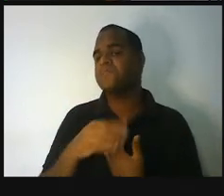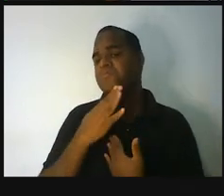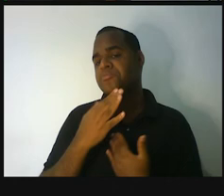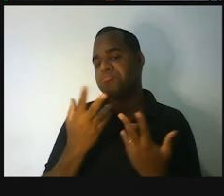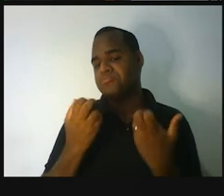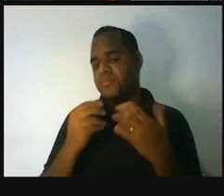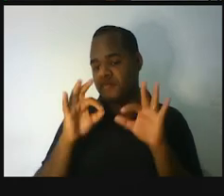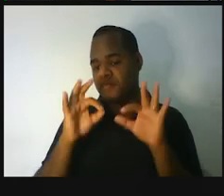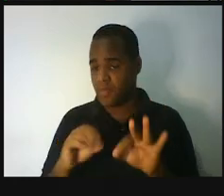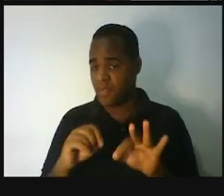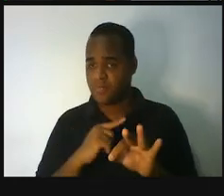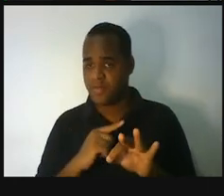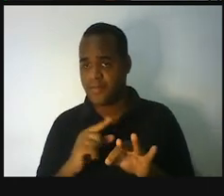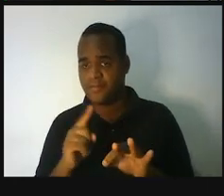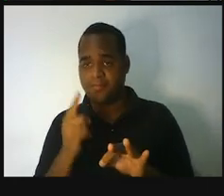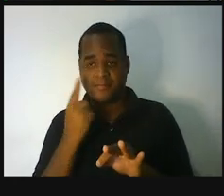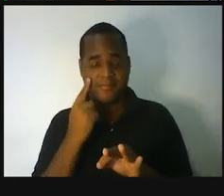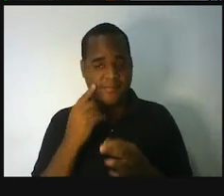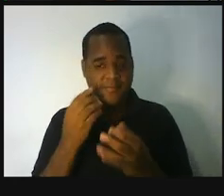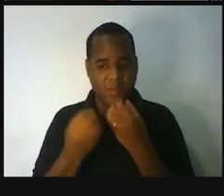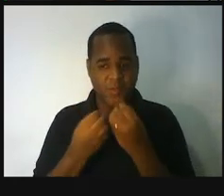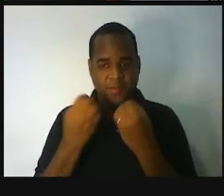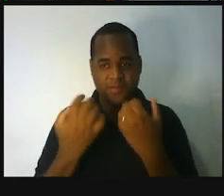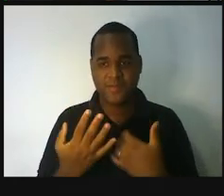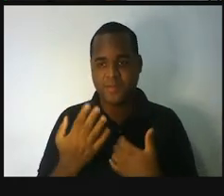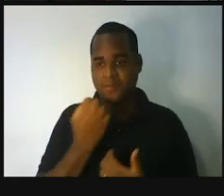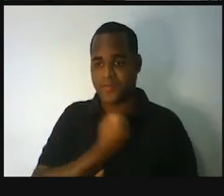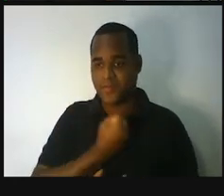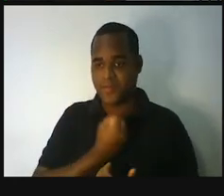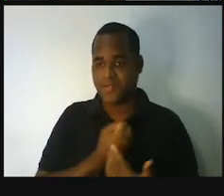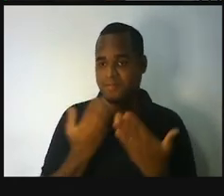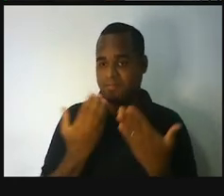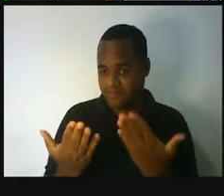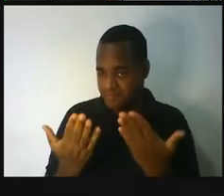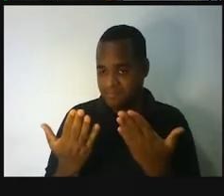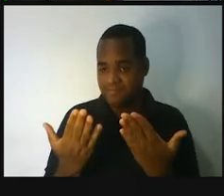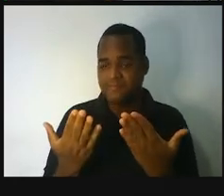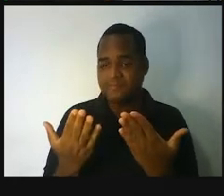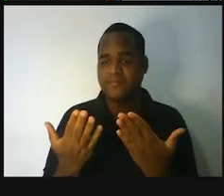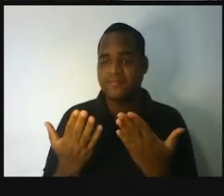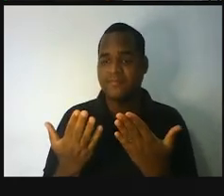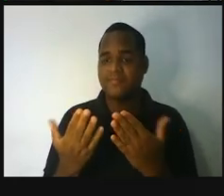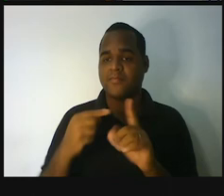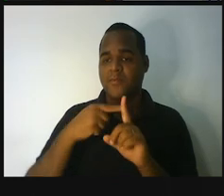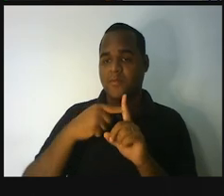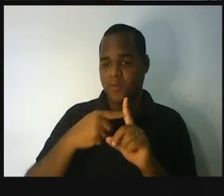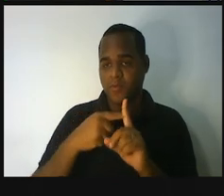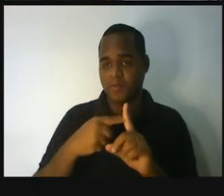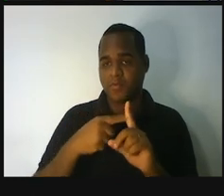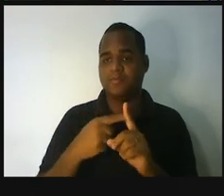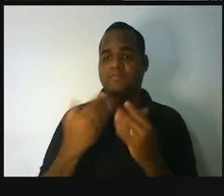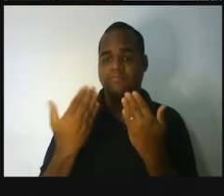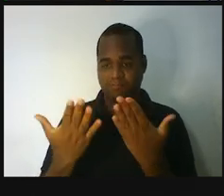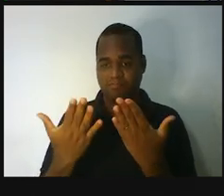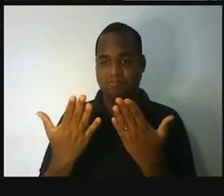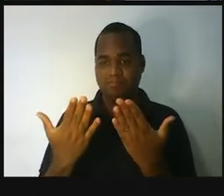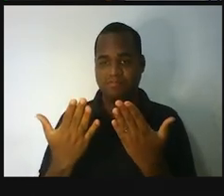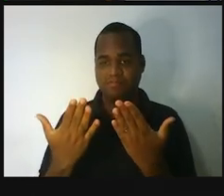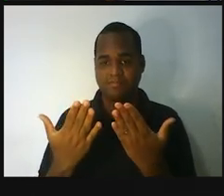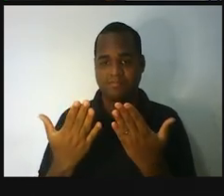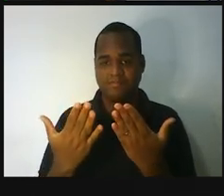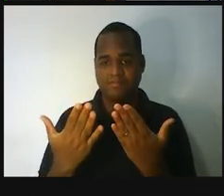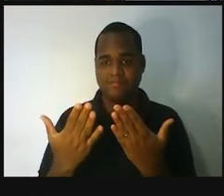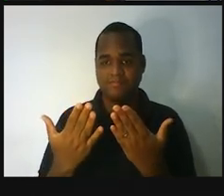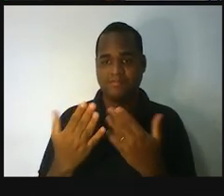certo, você vai pegar esses 425.804 e vai somar com esses 13 milhões aqui, o segundo